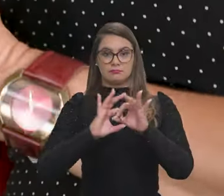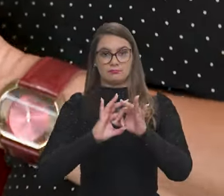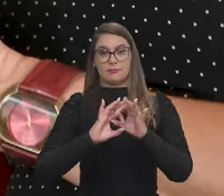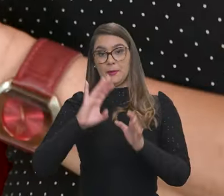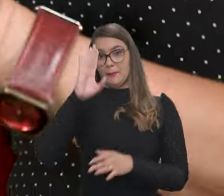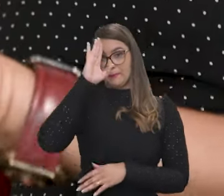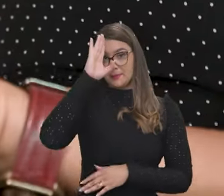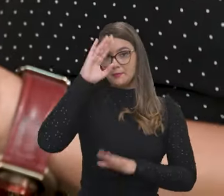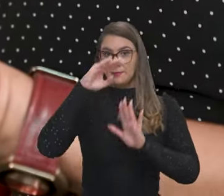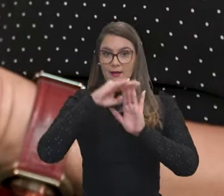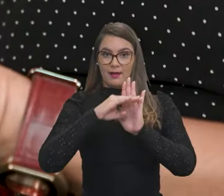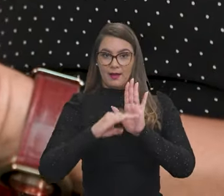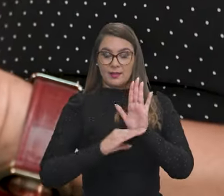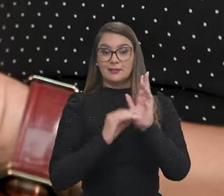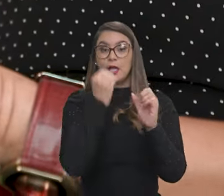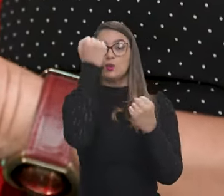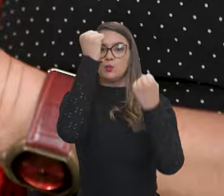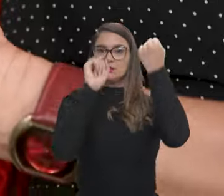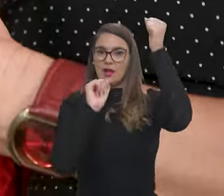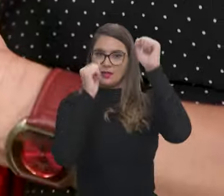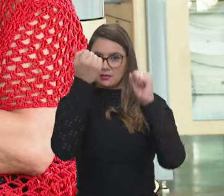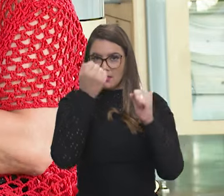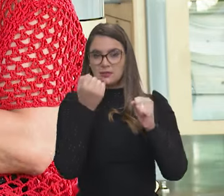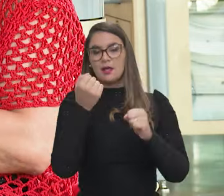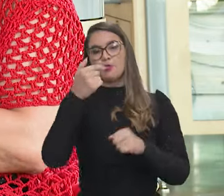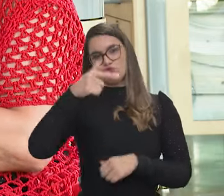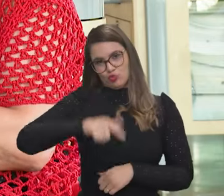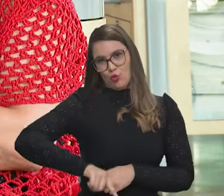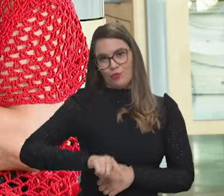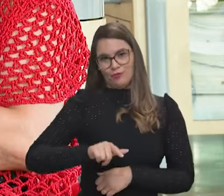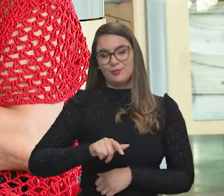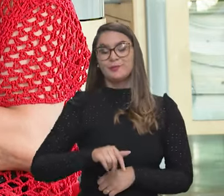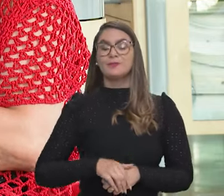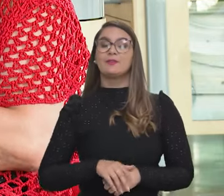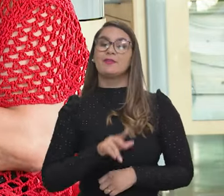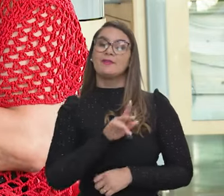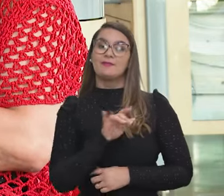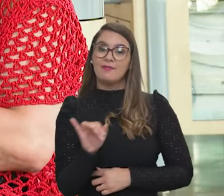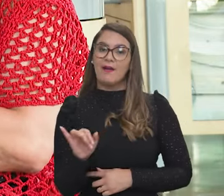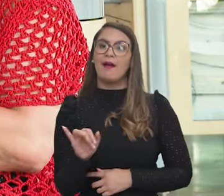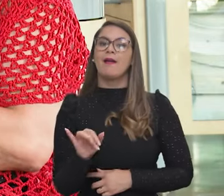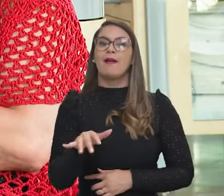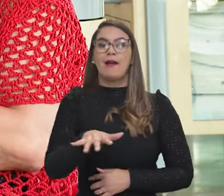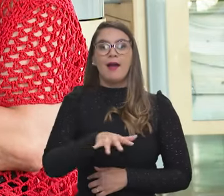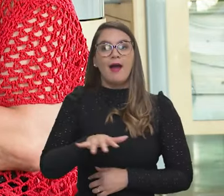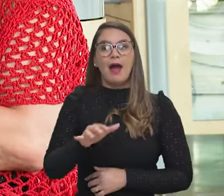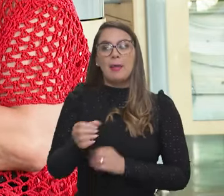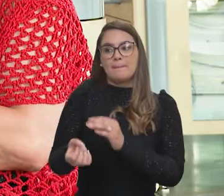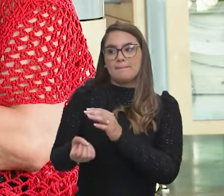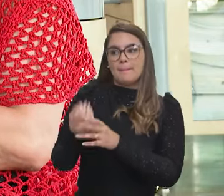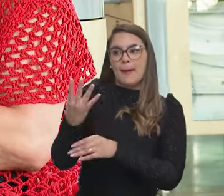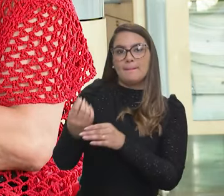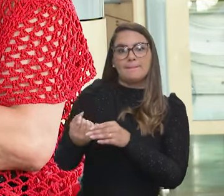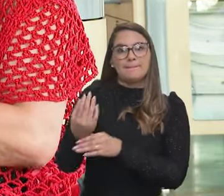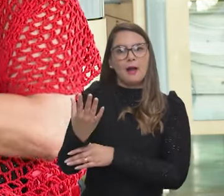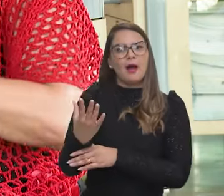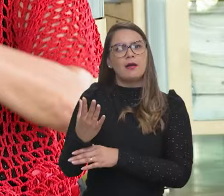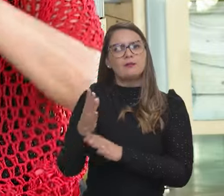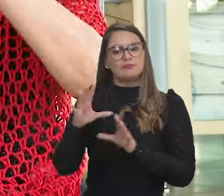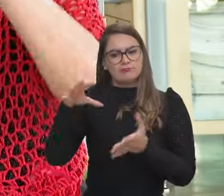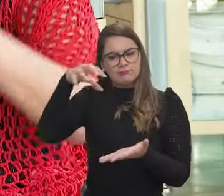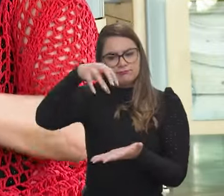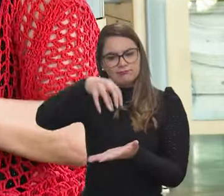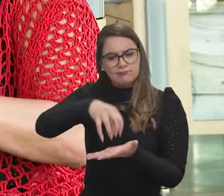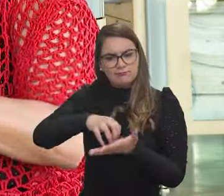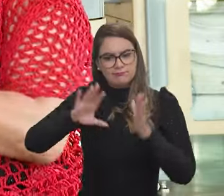interseção. E principalmente a agenda da reindustrialização, né, que vai colocar o setor produtivo